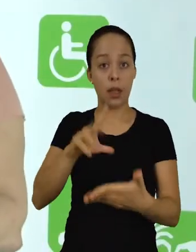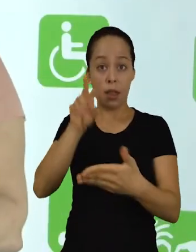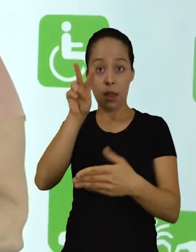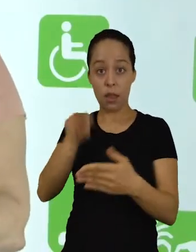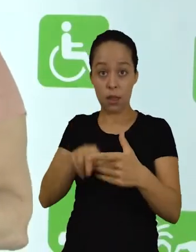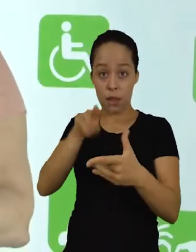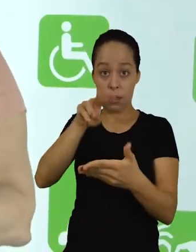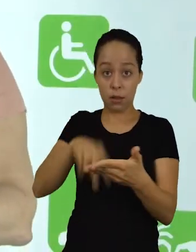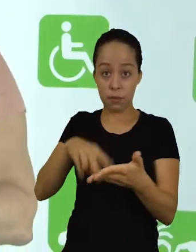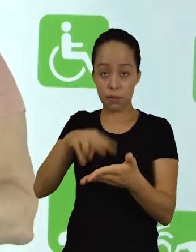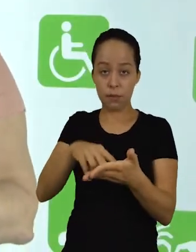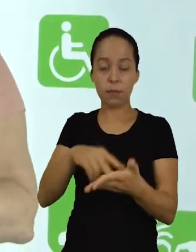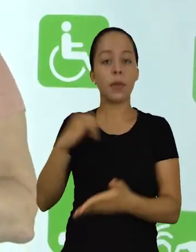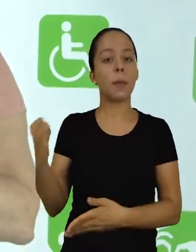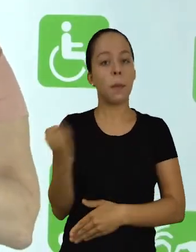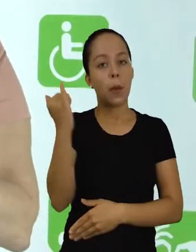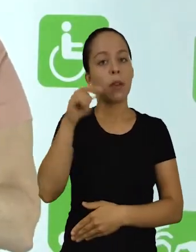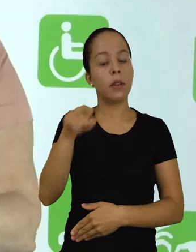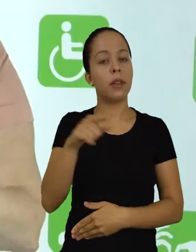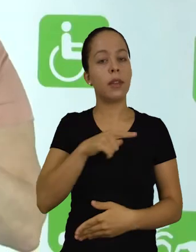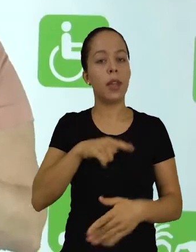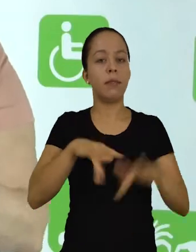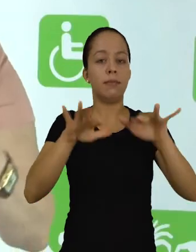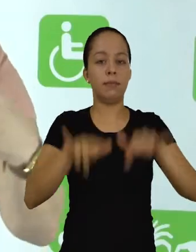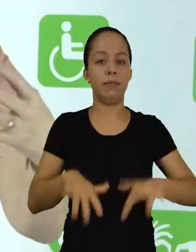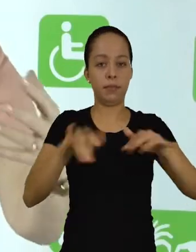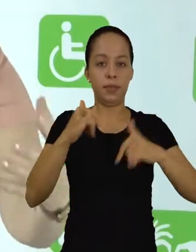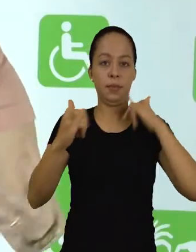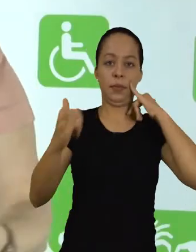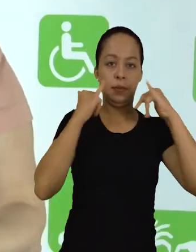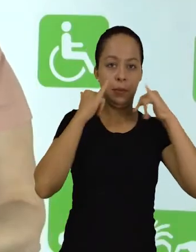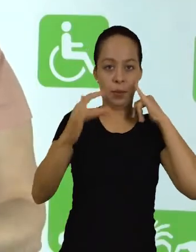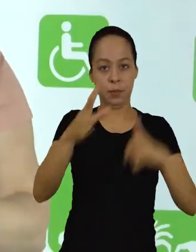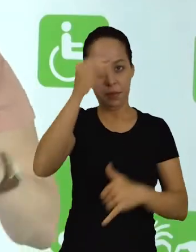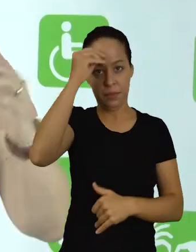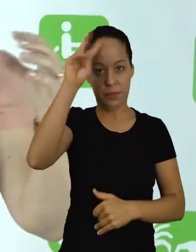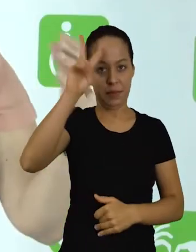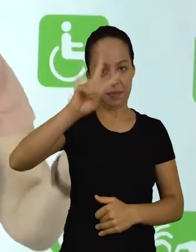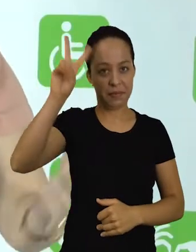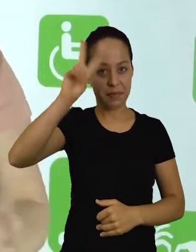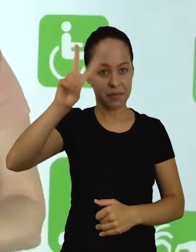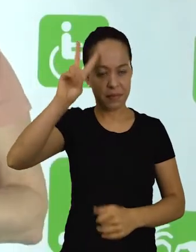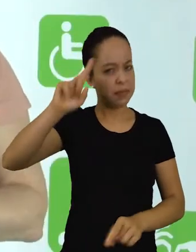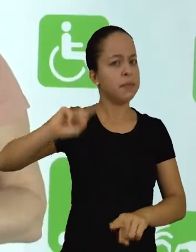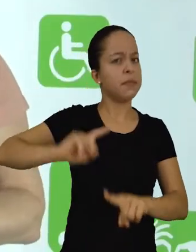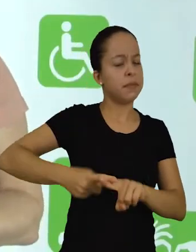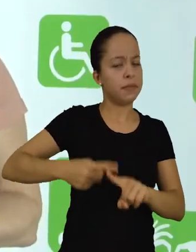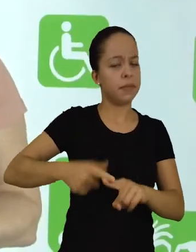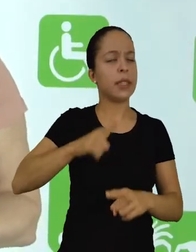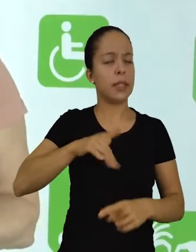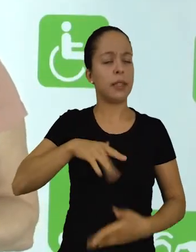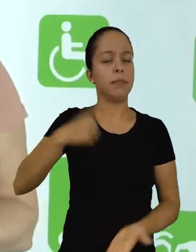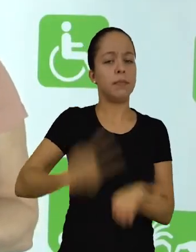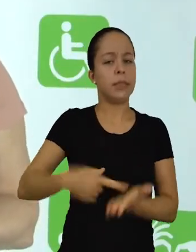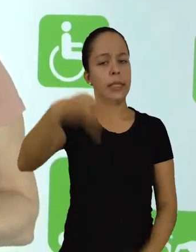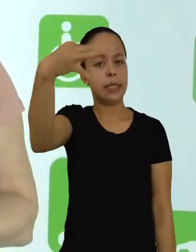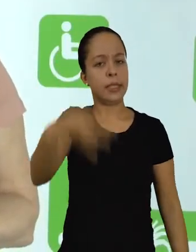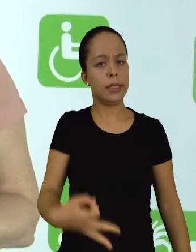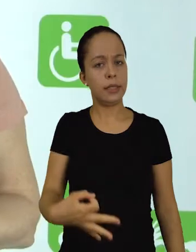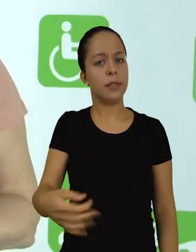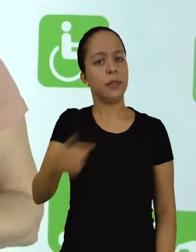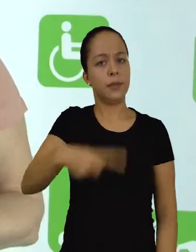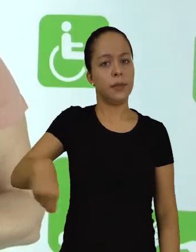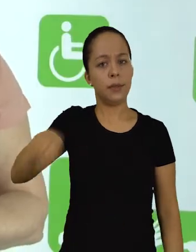lendo, é interessante você fazer esse registro, você guardar essas informações. Porque